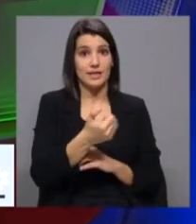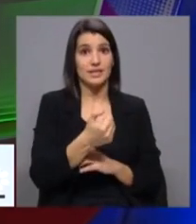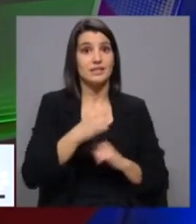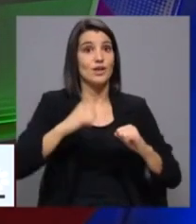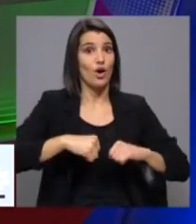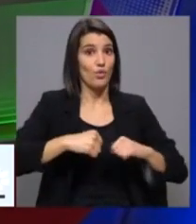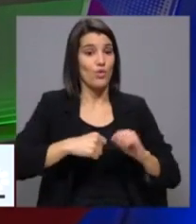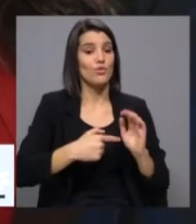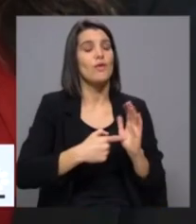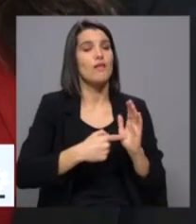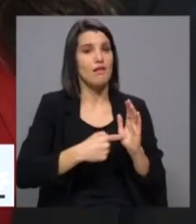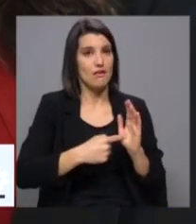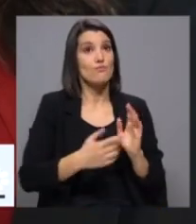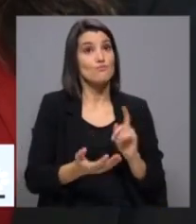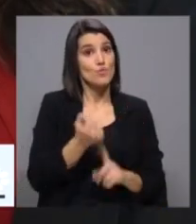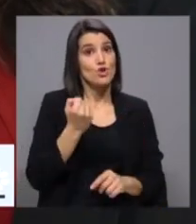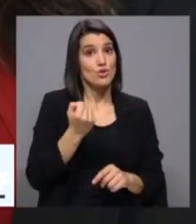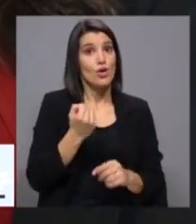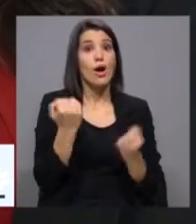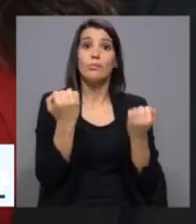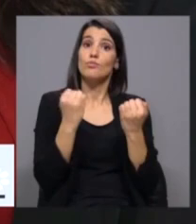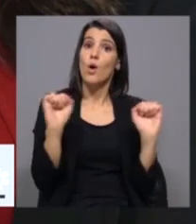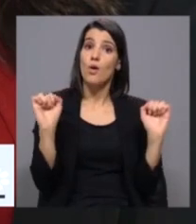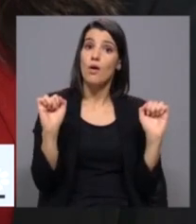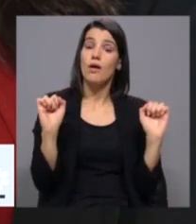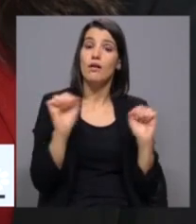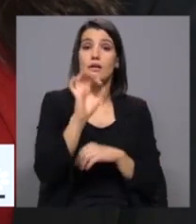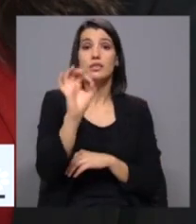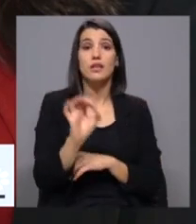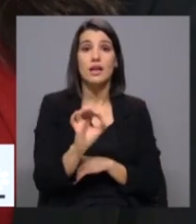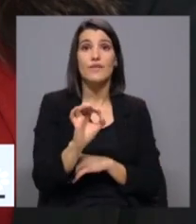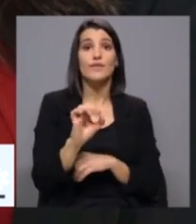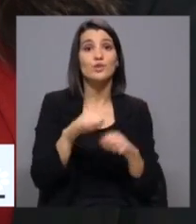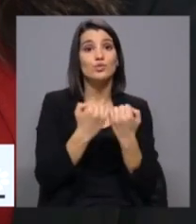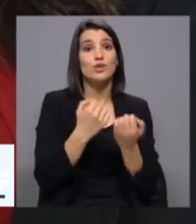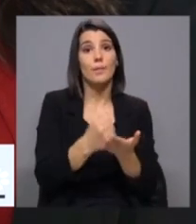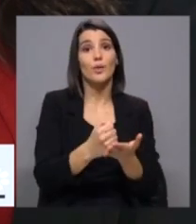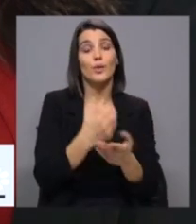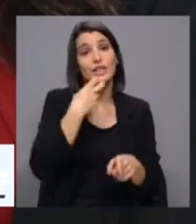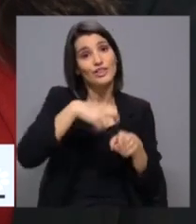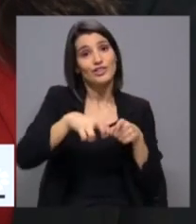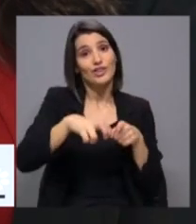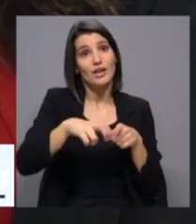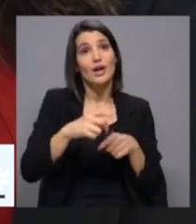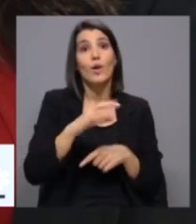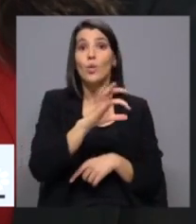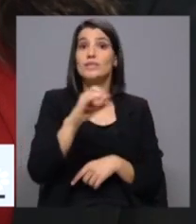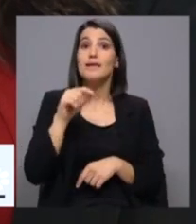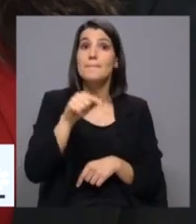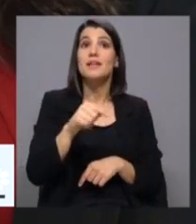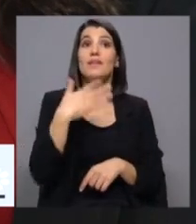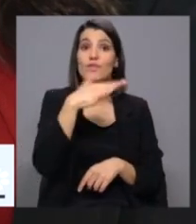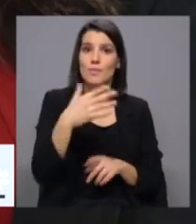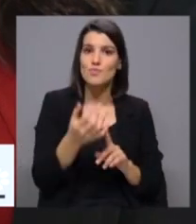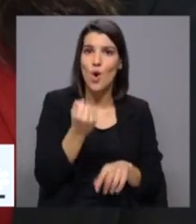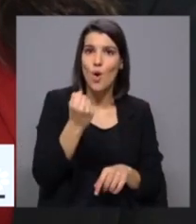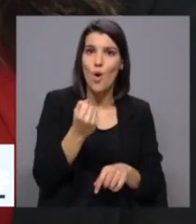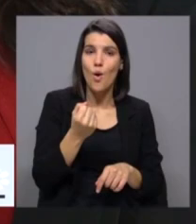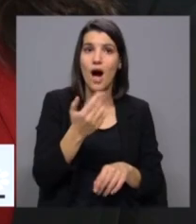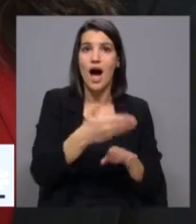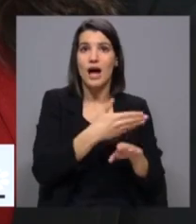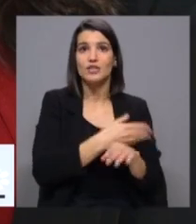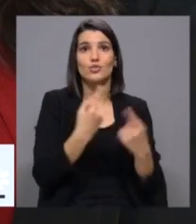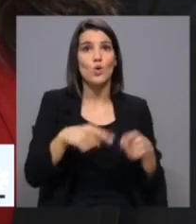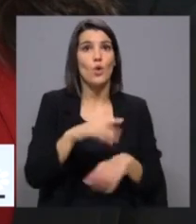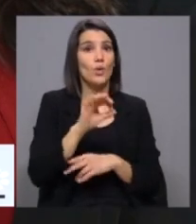fizemos, que foi possível ter a autonomização da tarifa social da energia e fazer com que ela chegasse a quase 800 mil famílias quando só chegava a 80